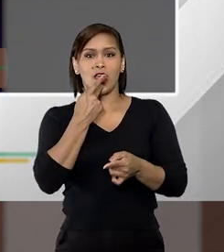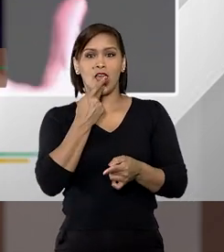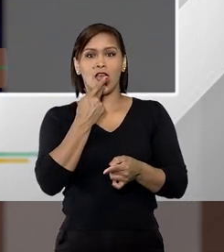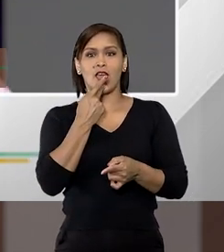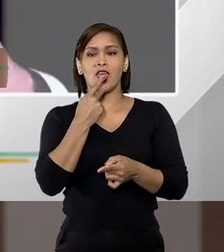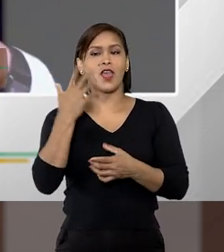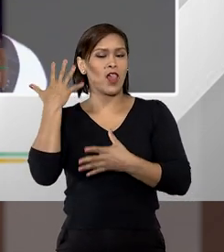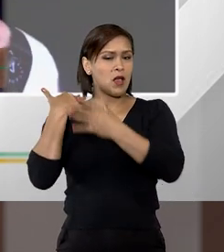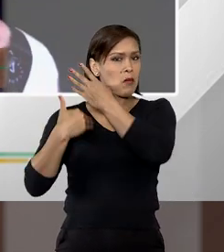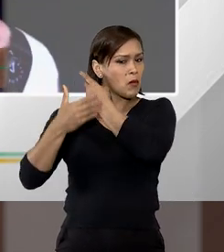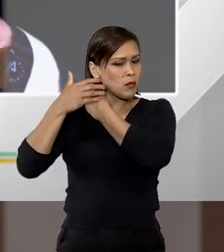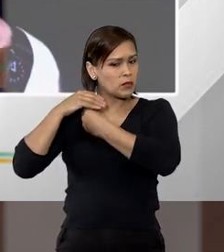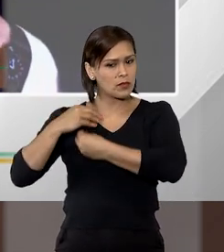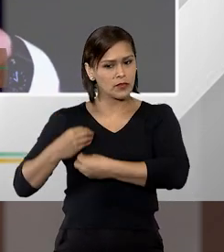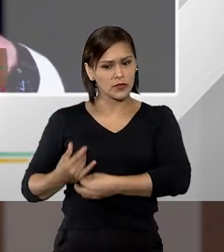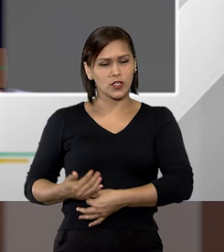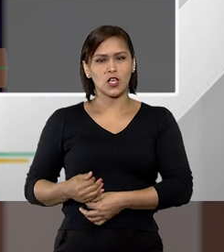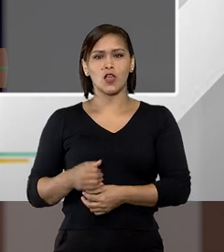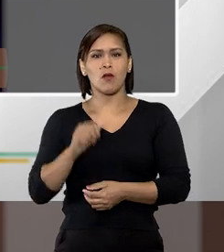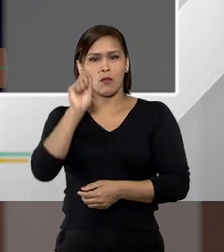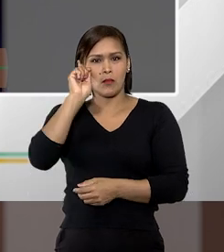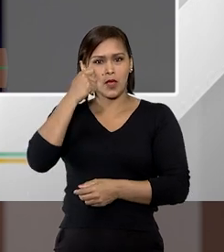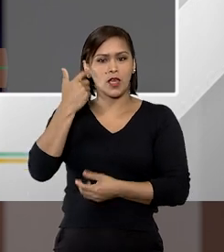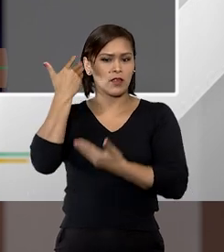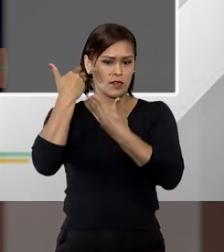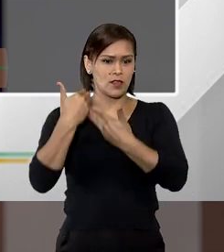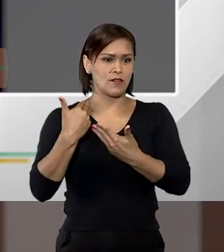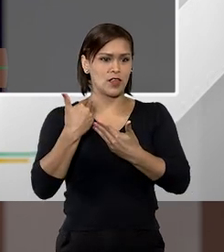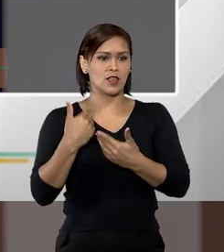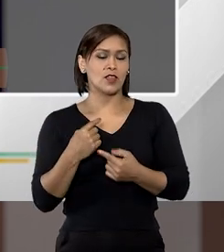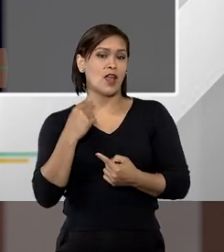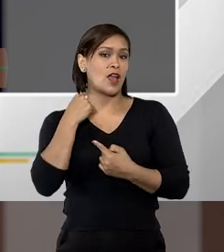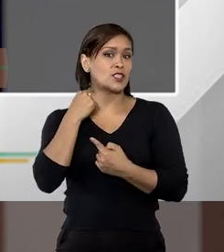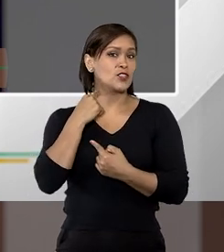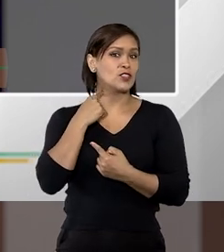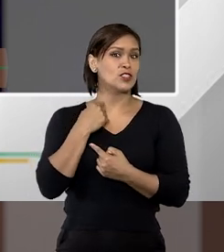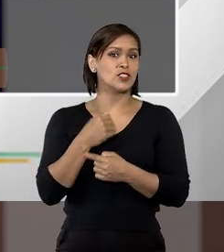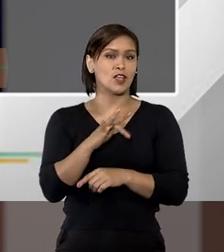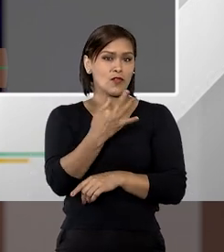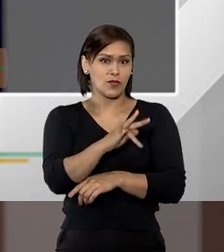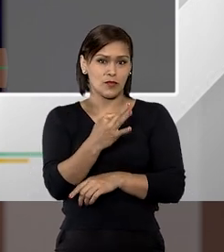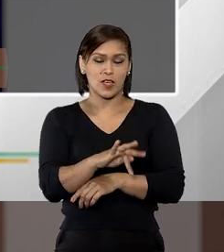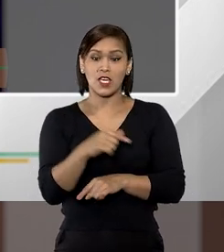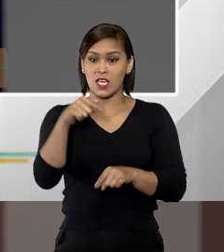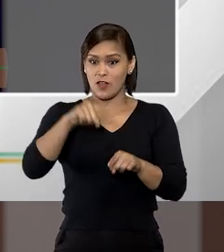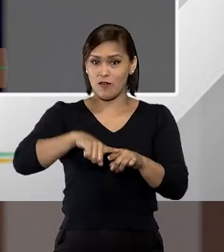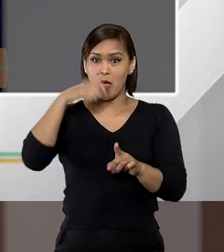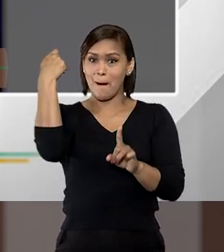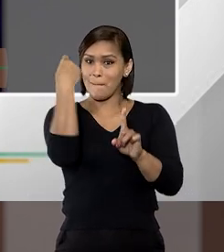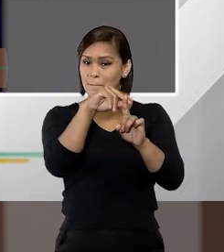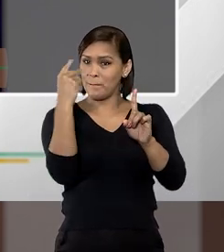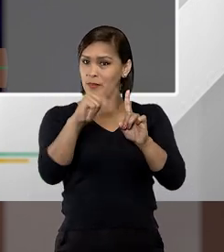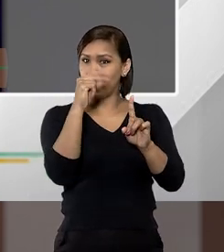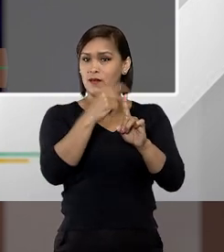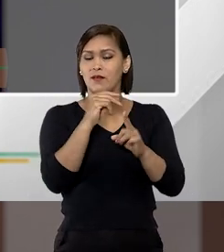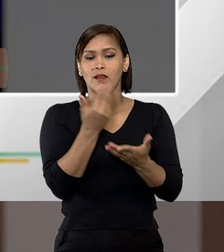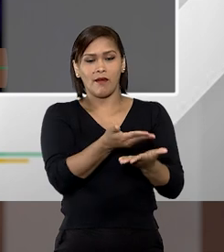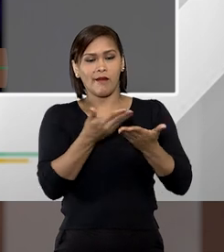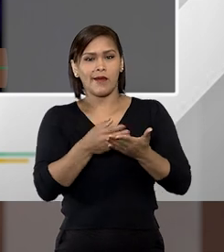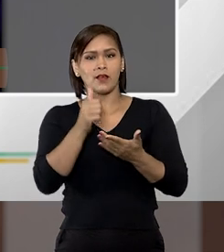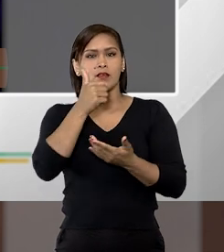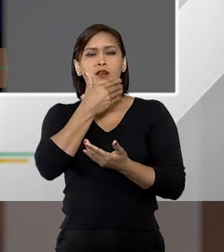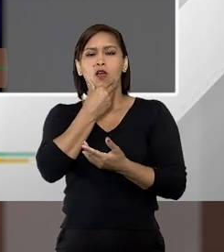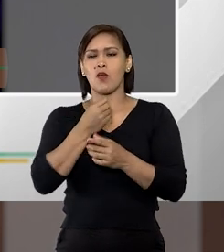típica cabocla negro puxou o senhor está vendo tinha uma cicatriz isso aqui foi uma paulada que eu recebi do meu marido